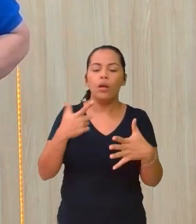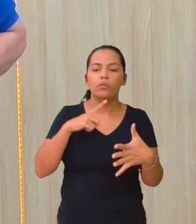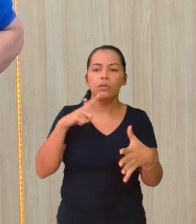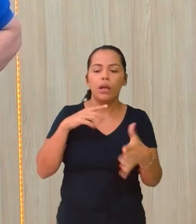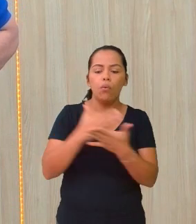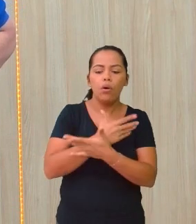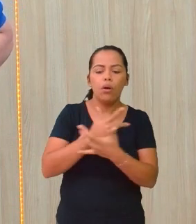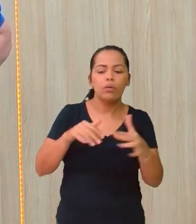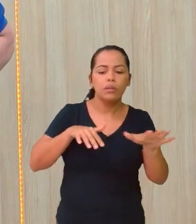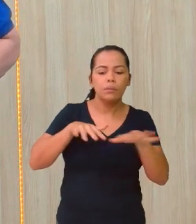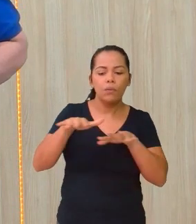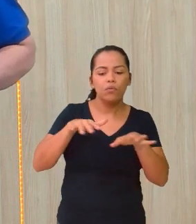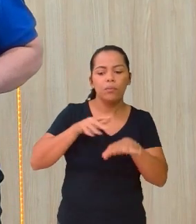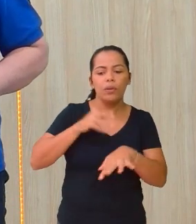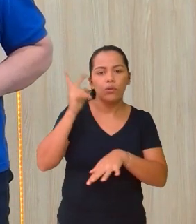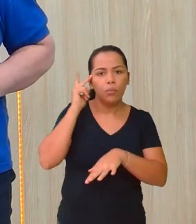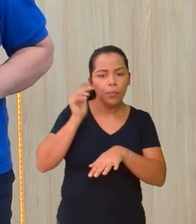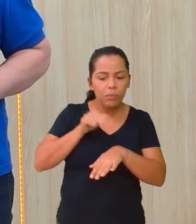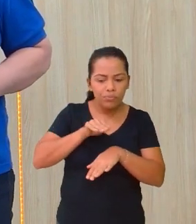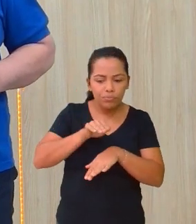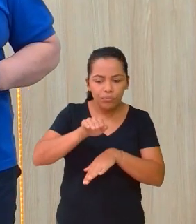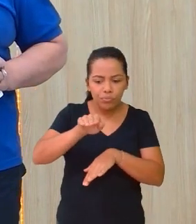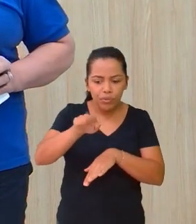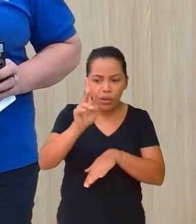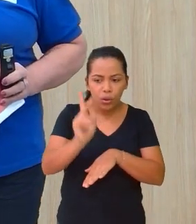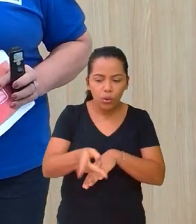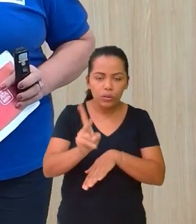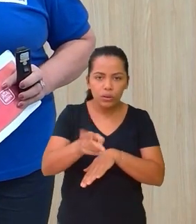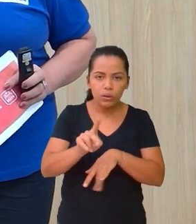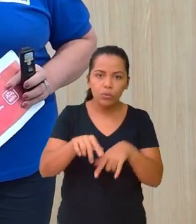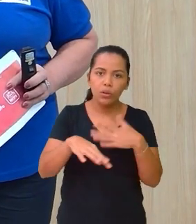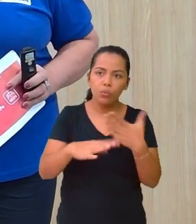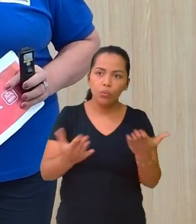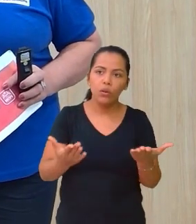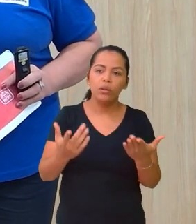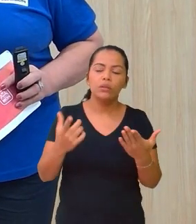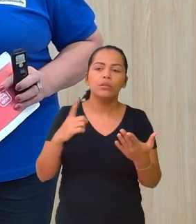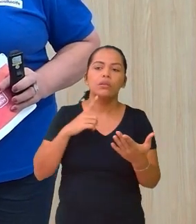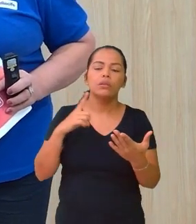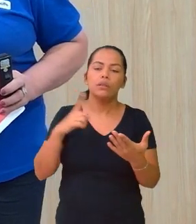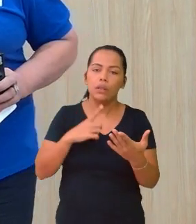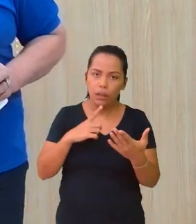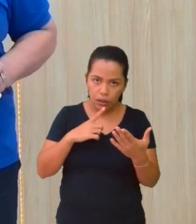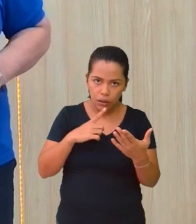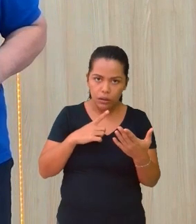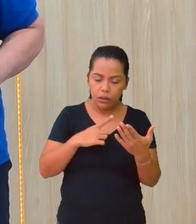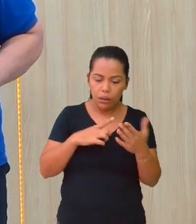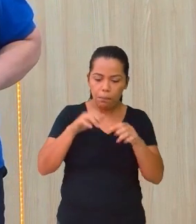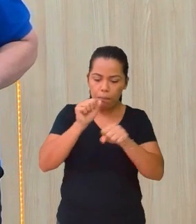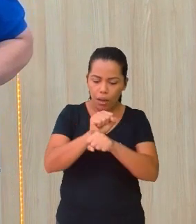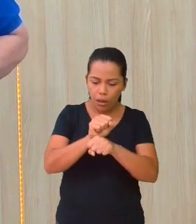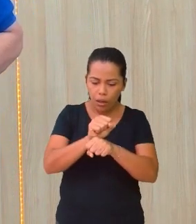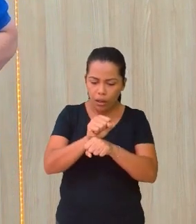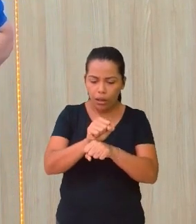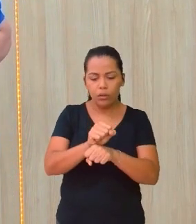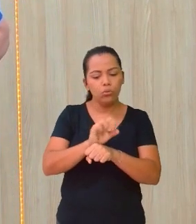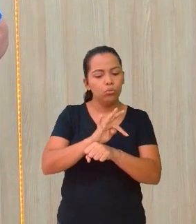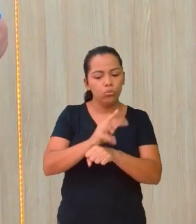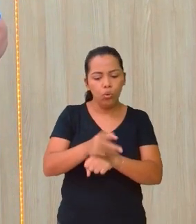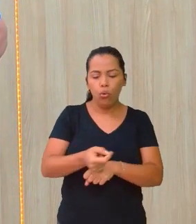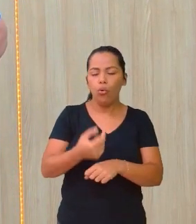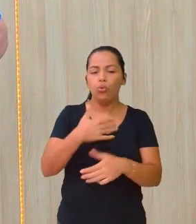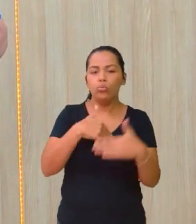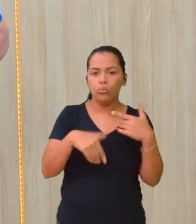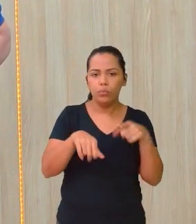dele é continuar em movimento e quando ele está em repouso, ele também tende a continuar em repouso. A não ser que uma força